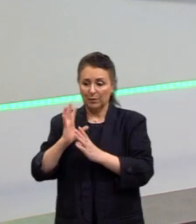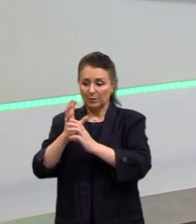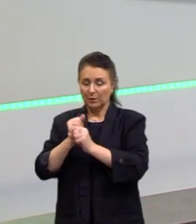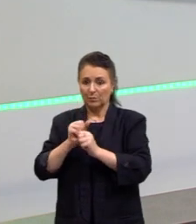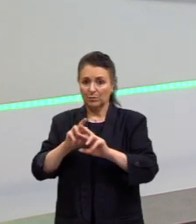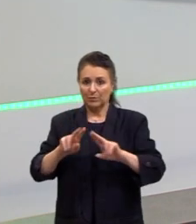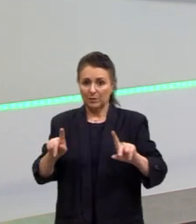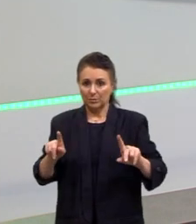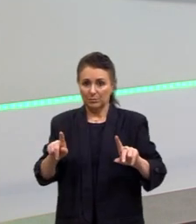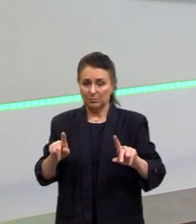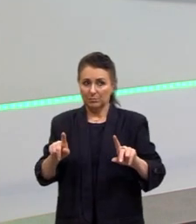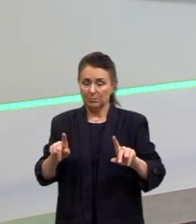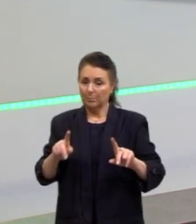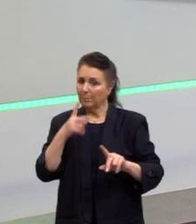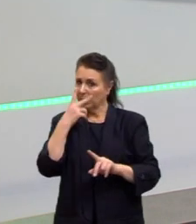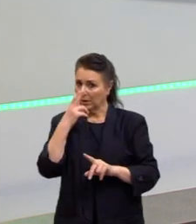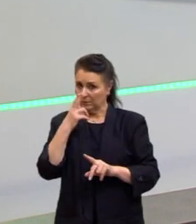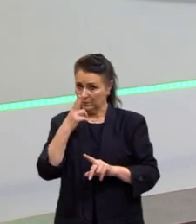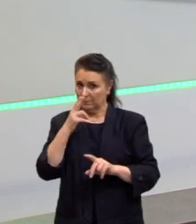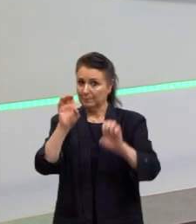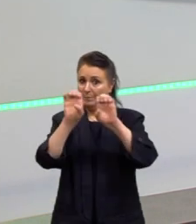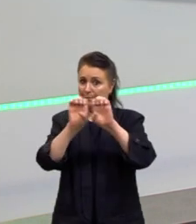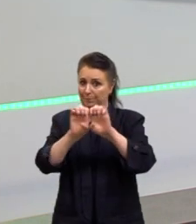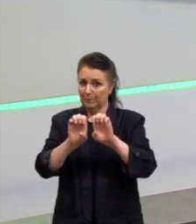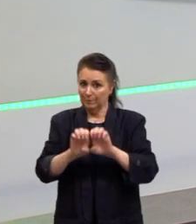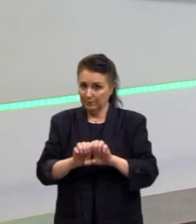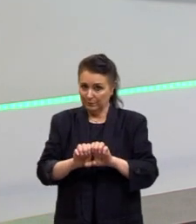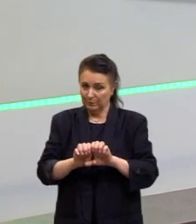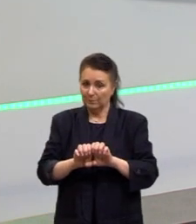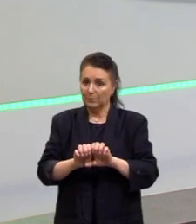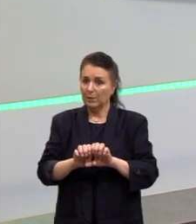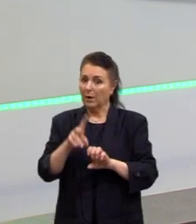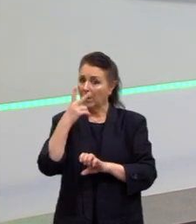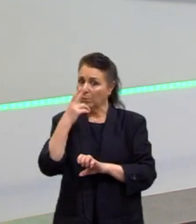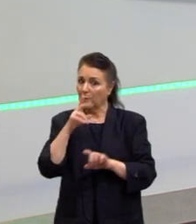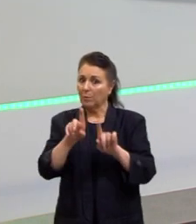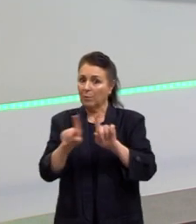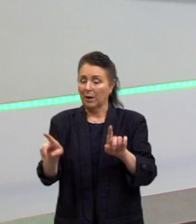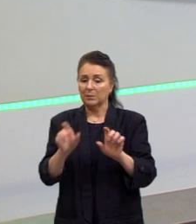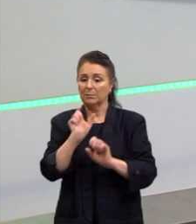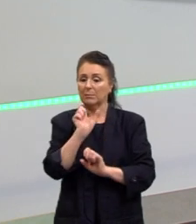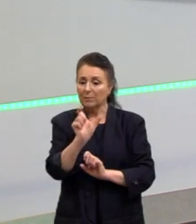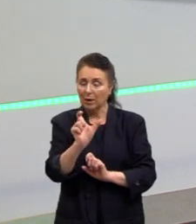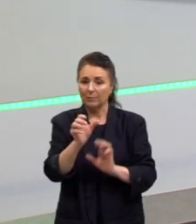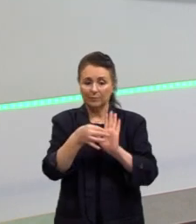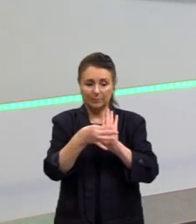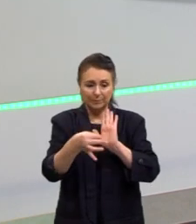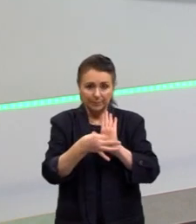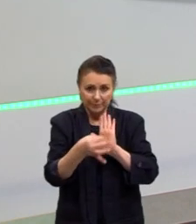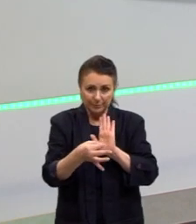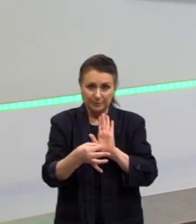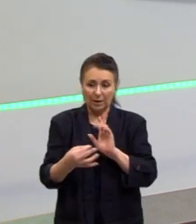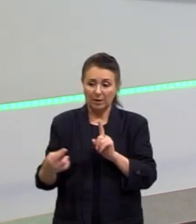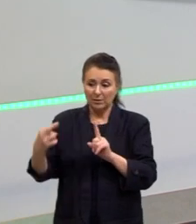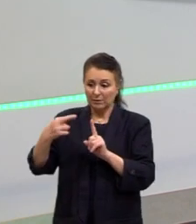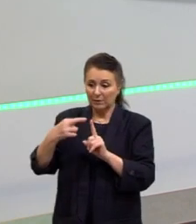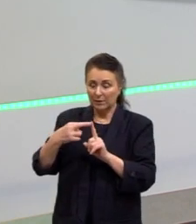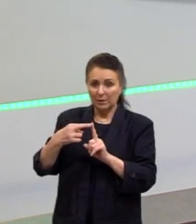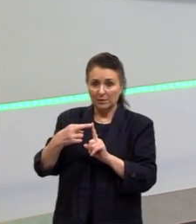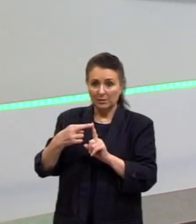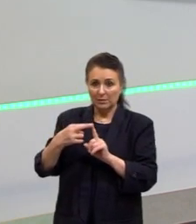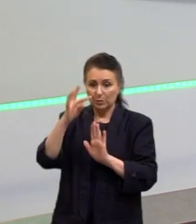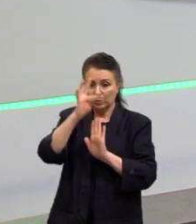sempre vai ser a mesma. Mas, as palavras que são usadas, os argumentos, as referências de outros textos,